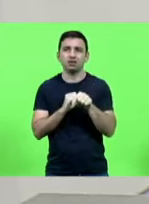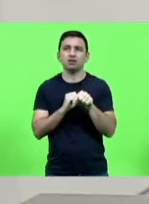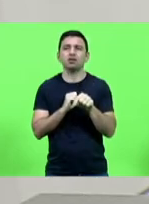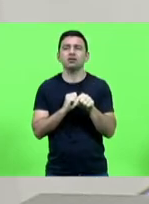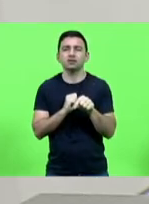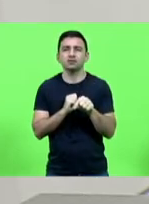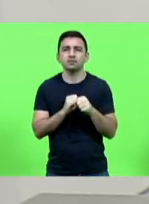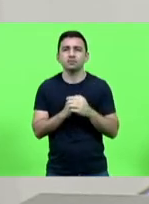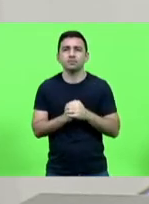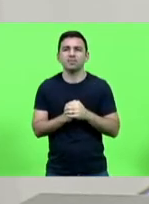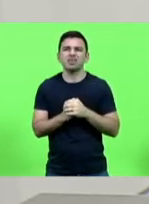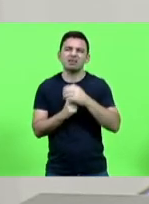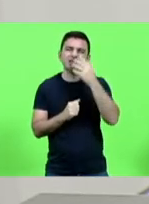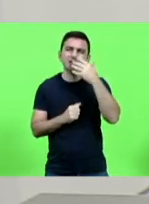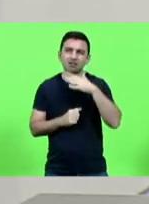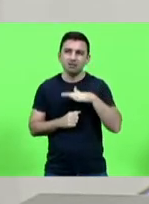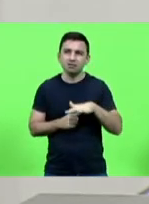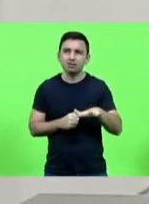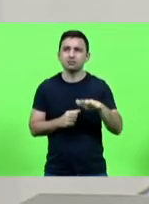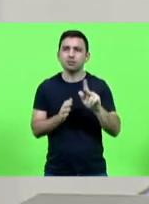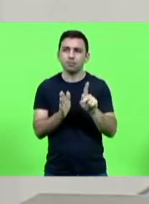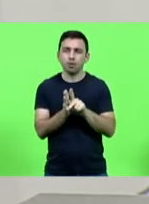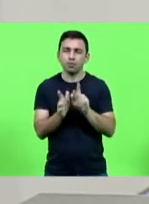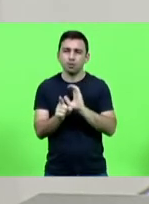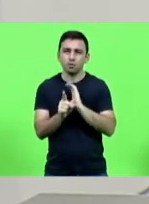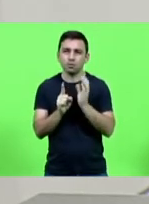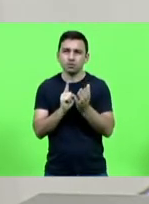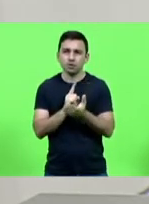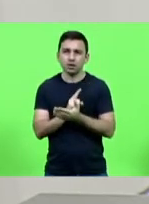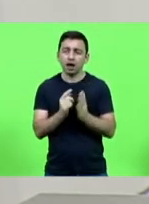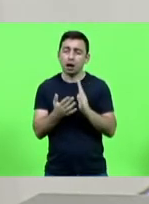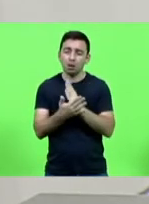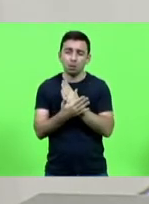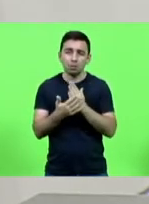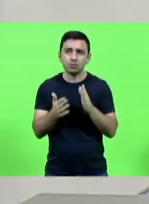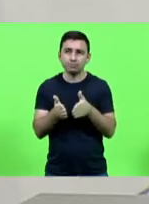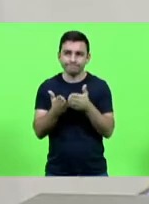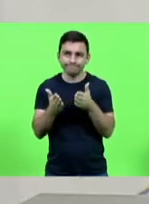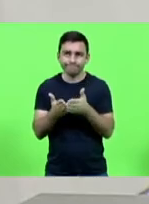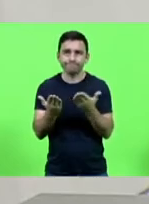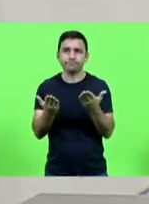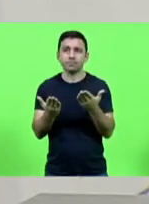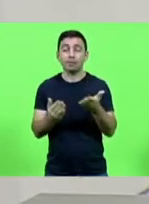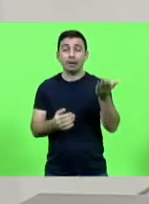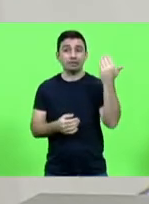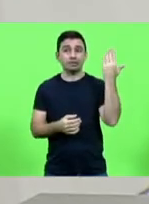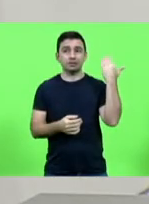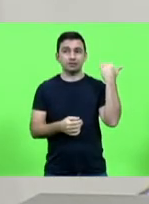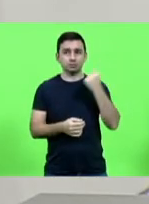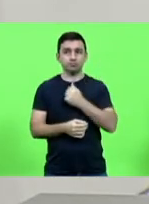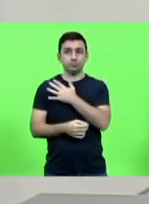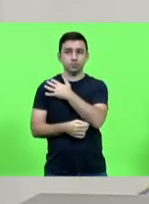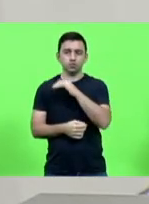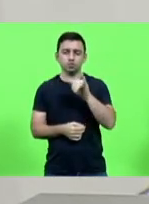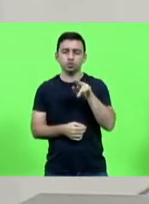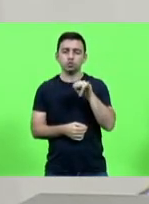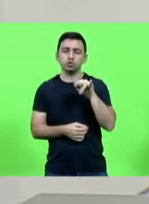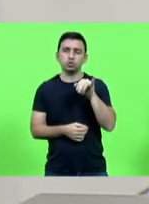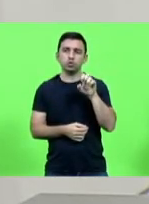crianças da comunidade e algumas carentes então na época o comandante júnior